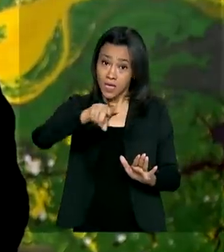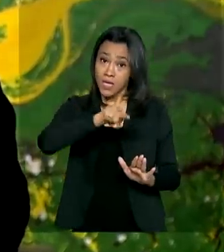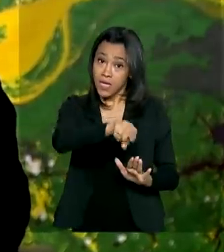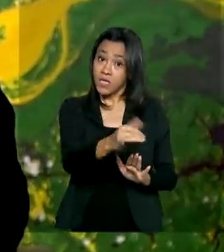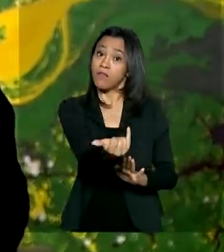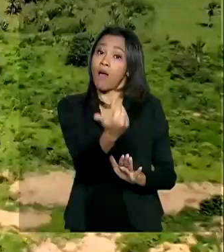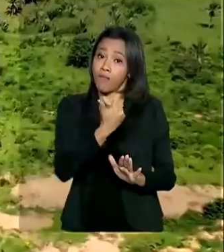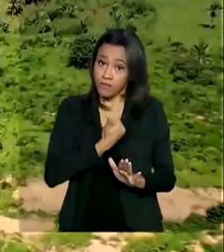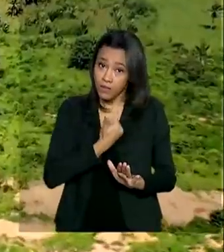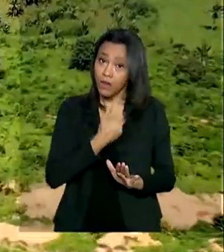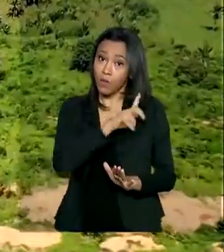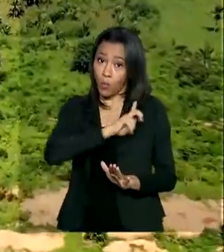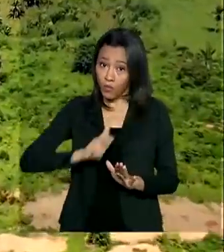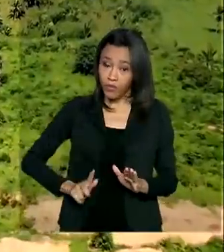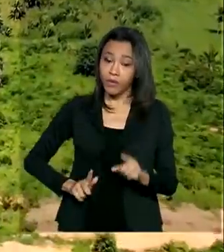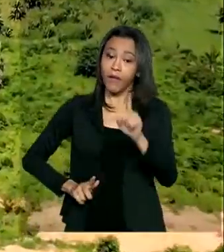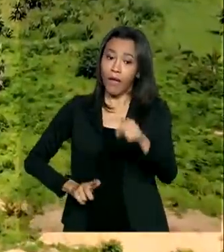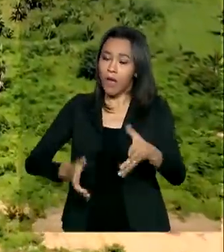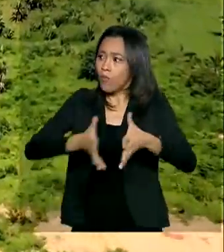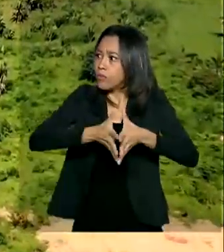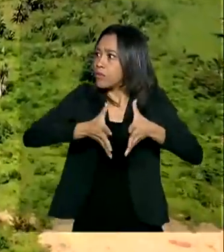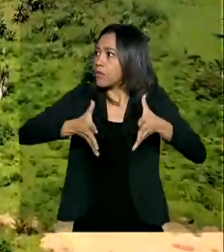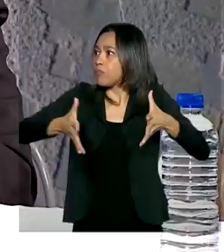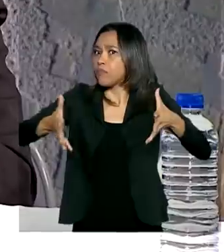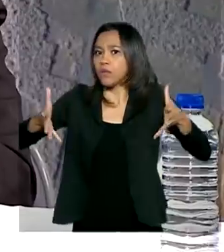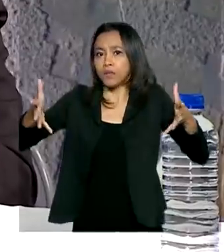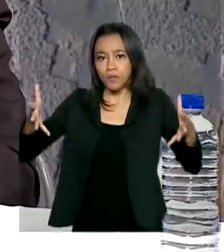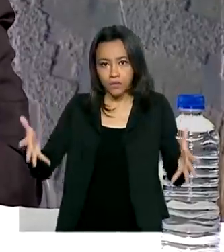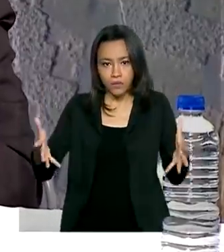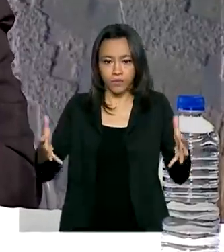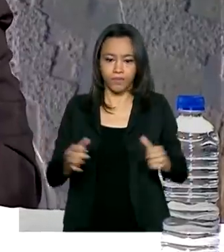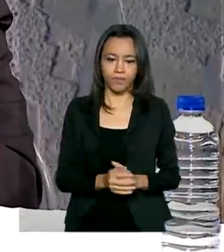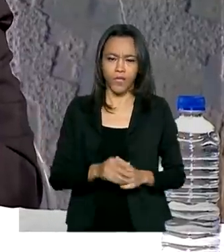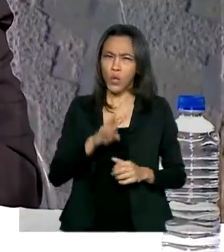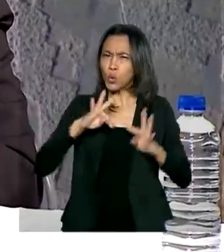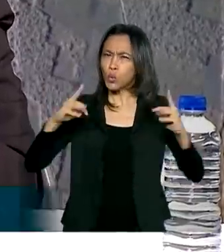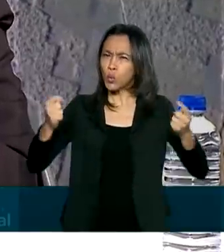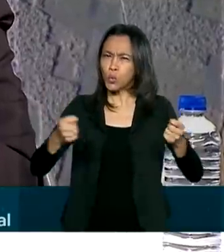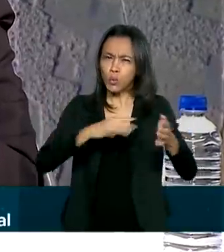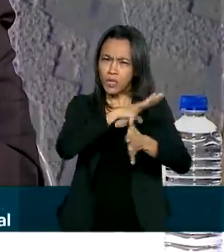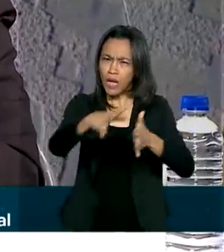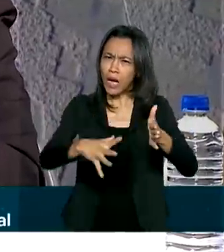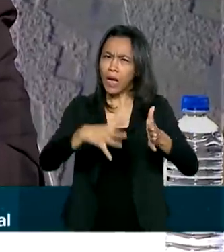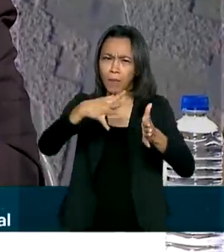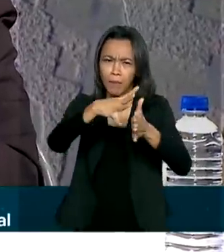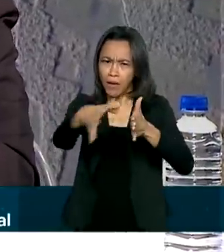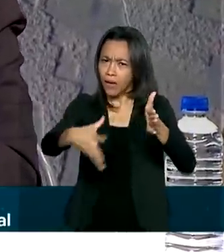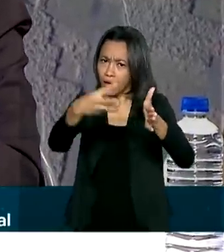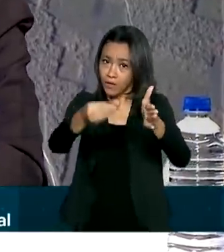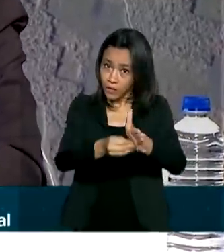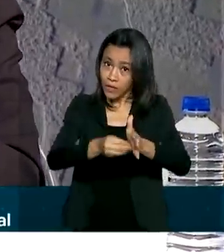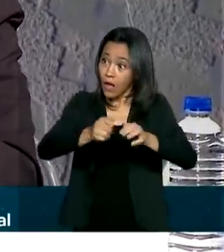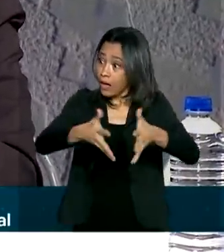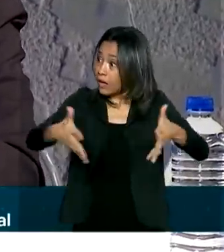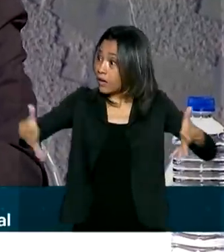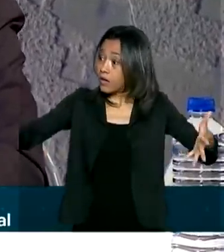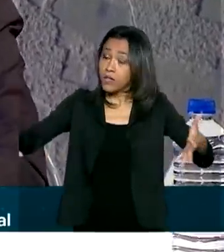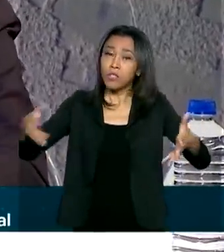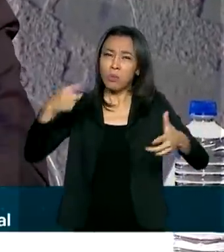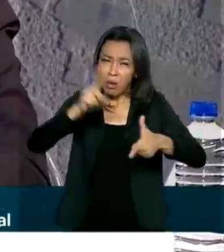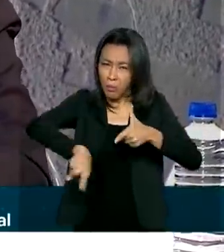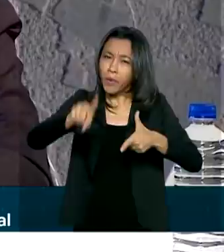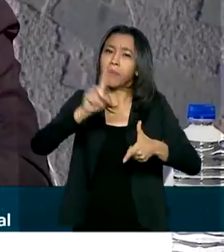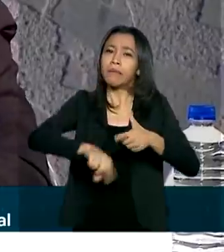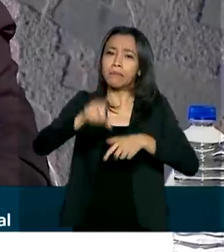na região é a extensão territorial. Tudo na Amazônia é grandioso. Um dos grandes problemas para a